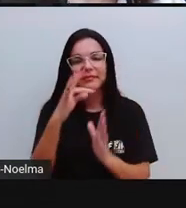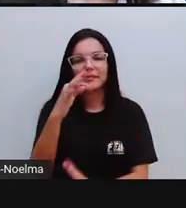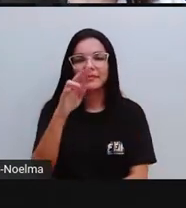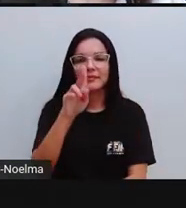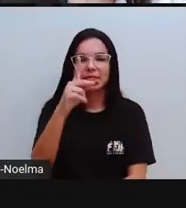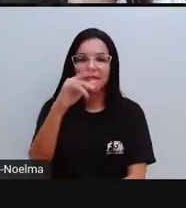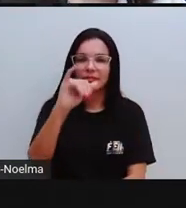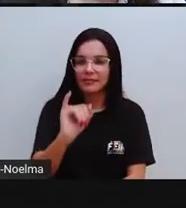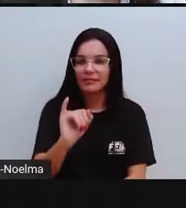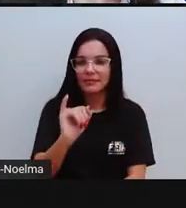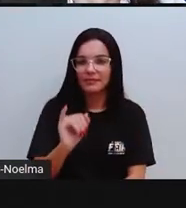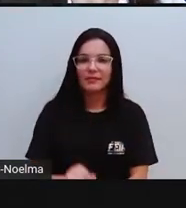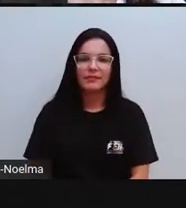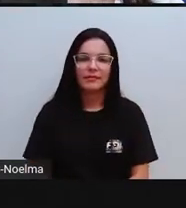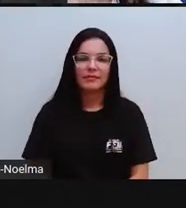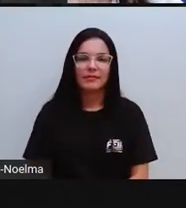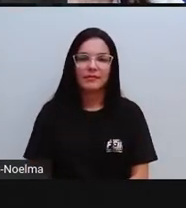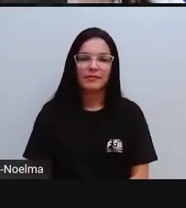tupi, tá certo?